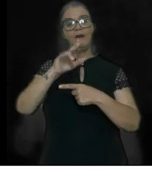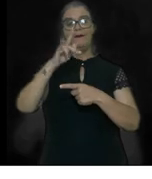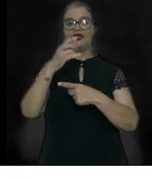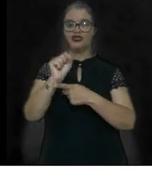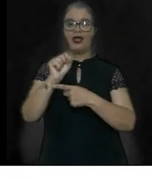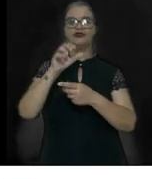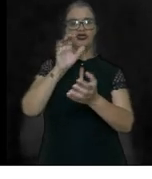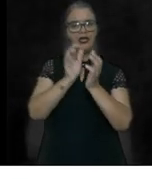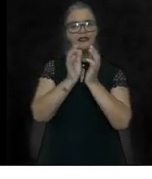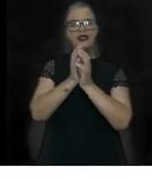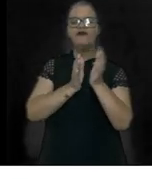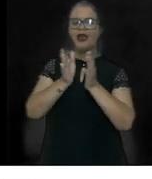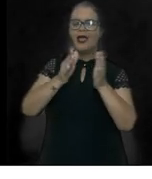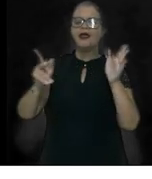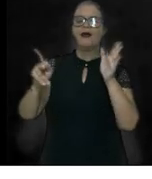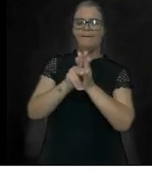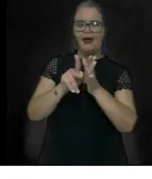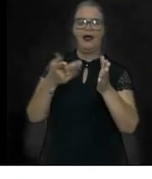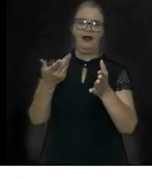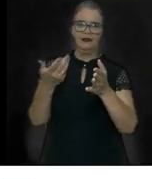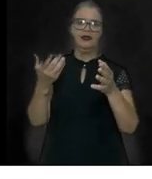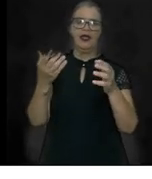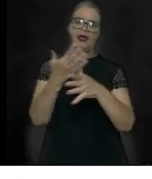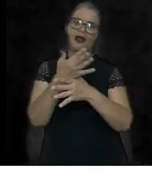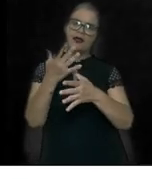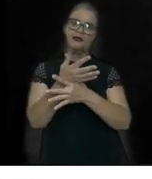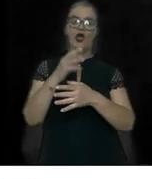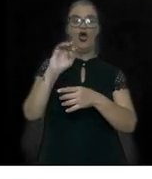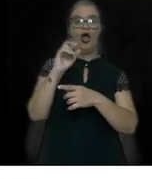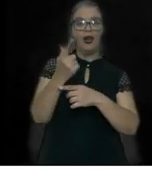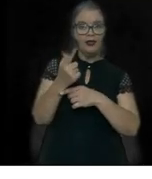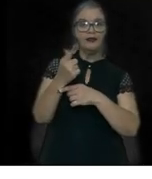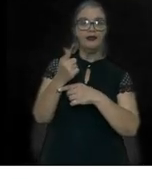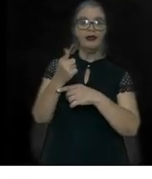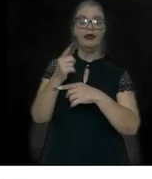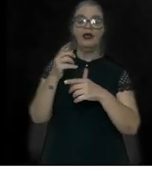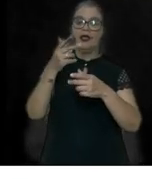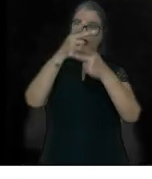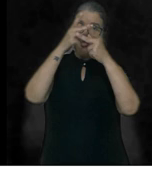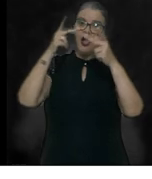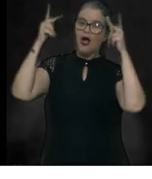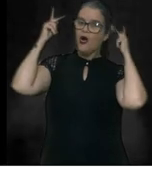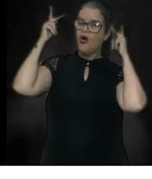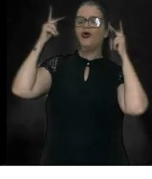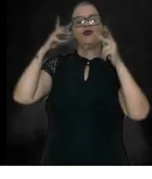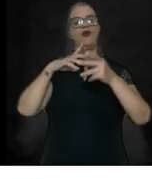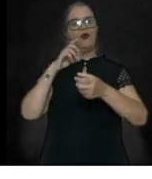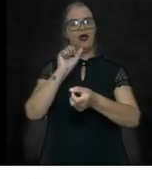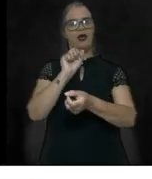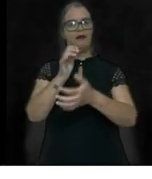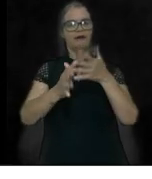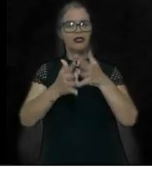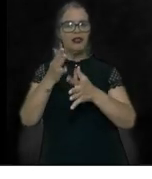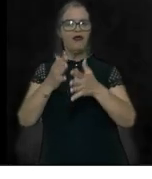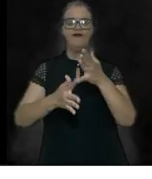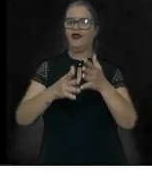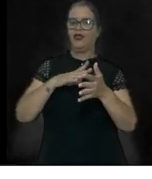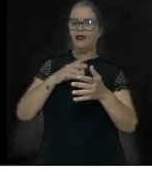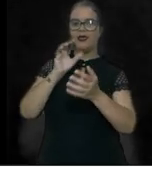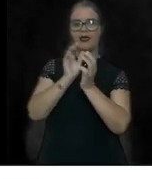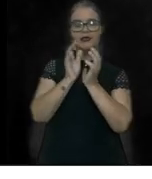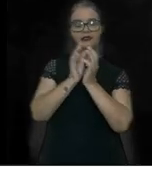parte, era distrito de Olinda. E a coroa intervém e o Recife mantém essa sua